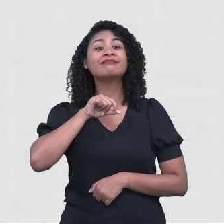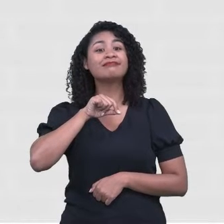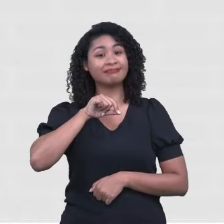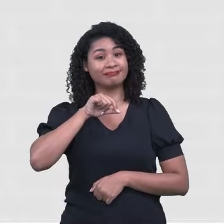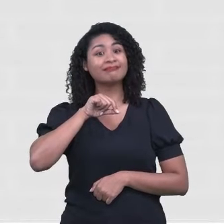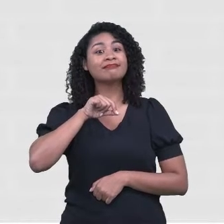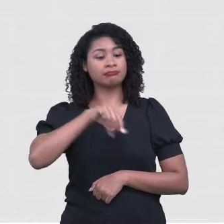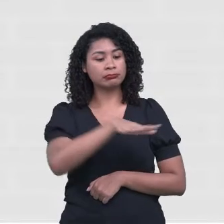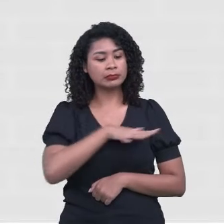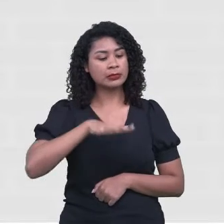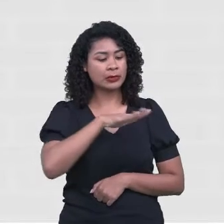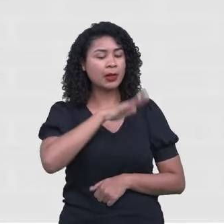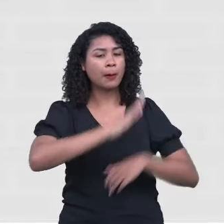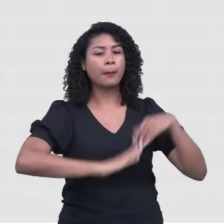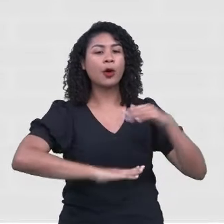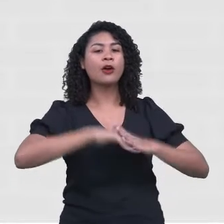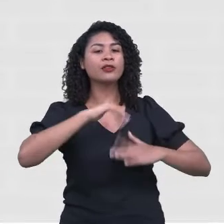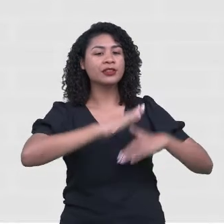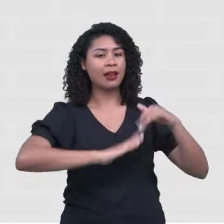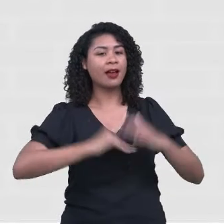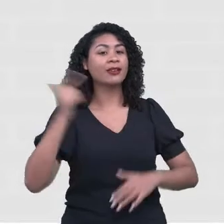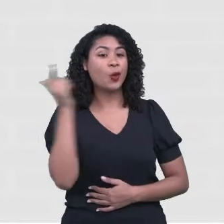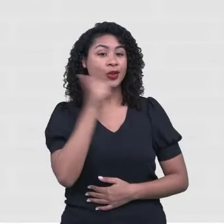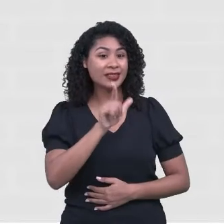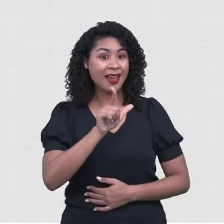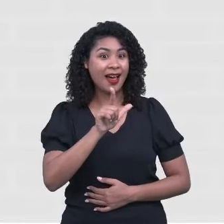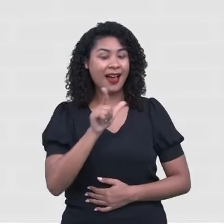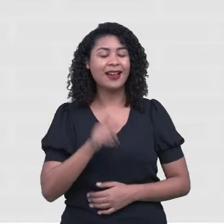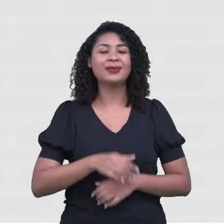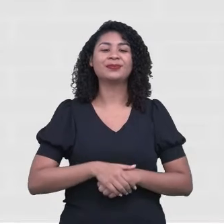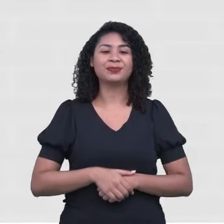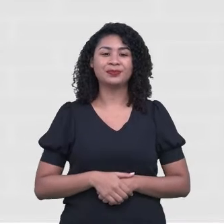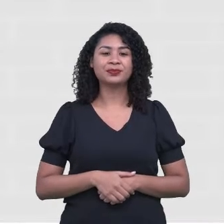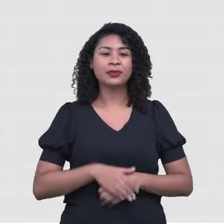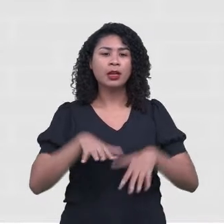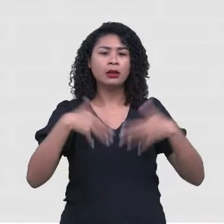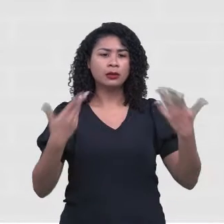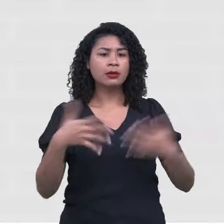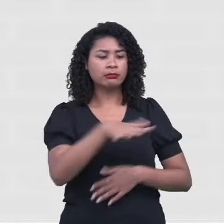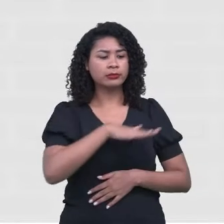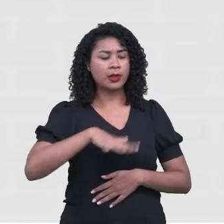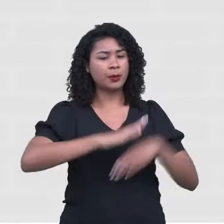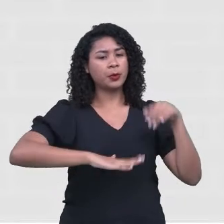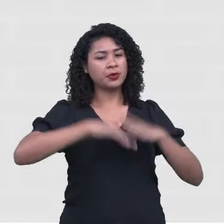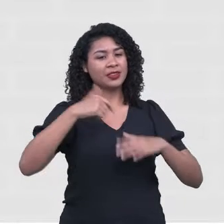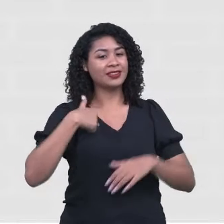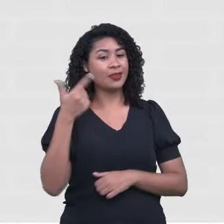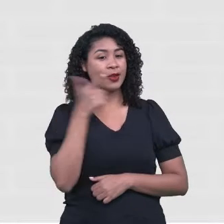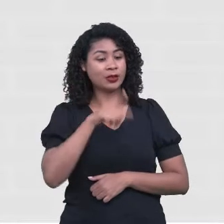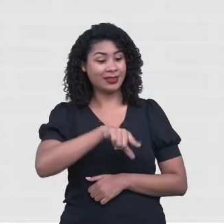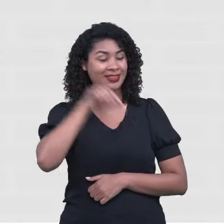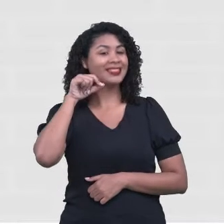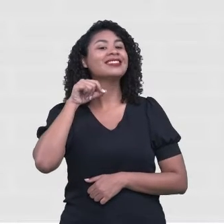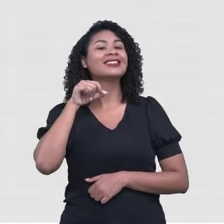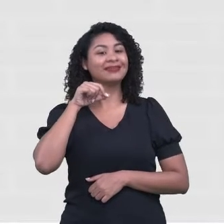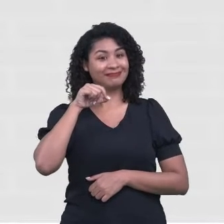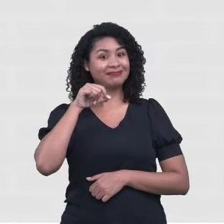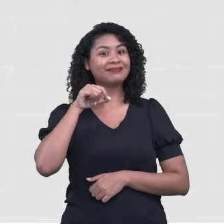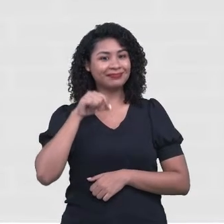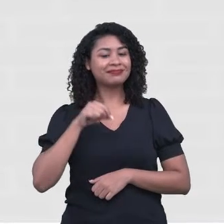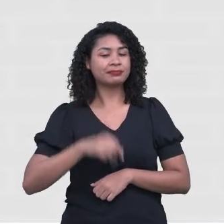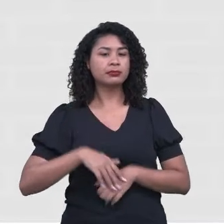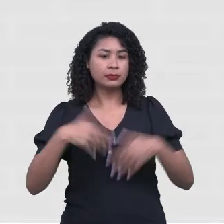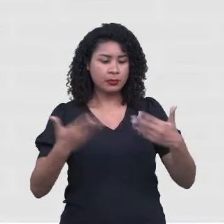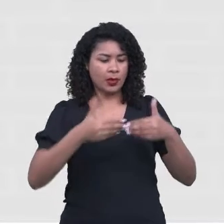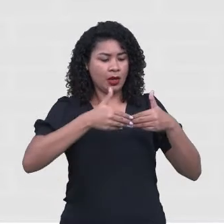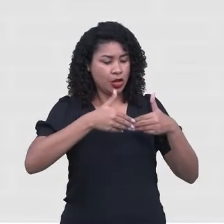profissional, certo? Então, eu faço a minha escolha profissional. E aí, a partir daí que